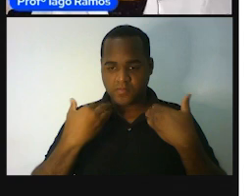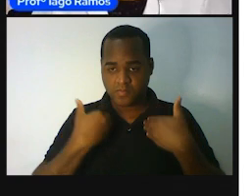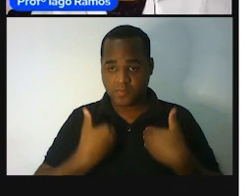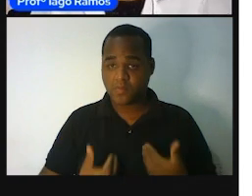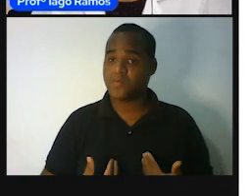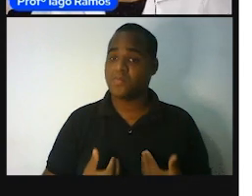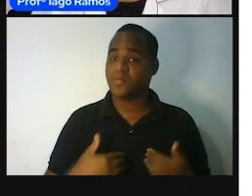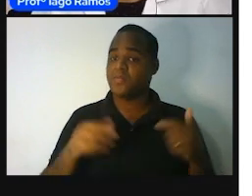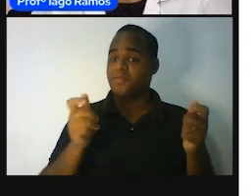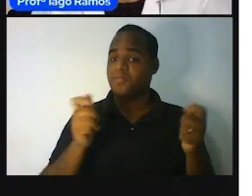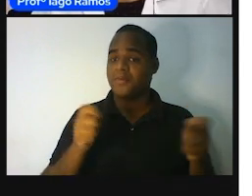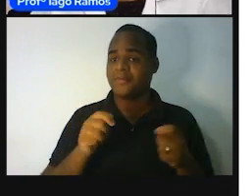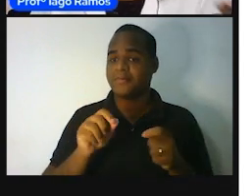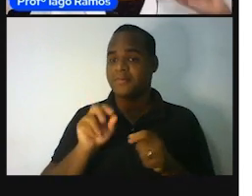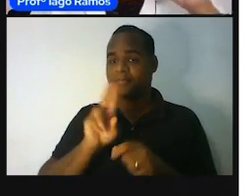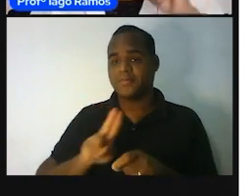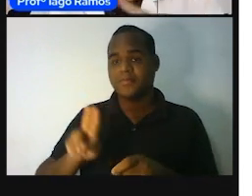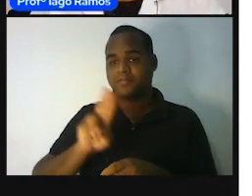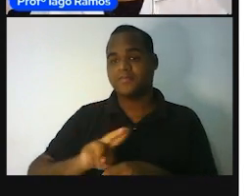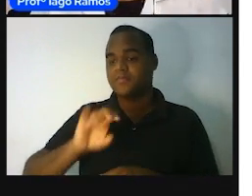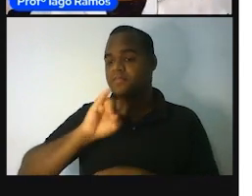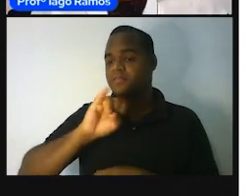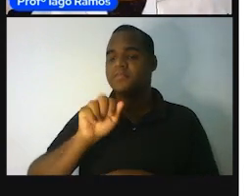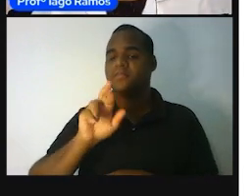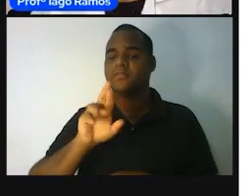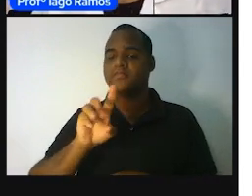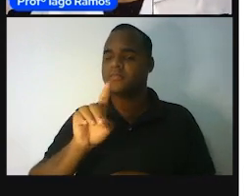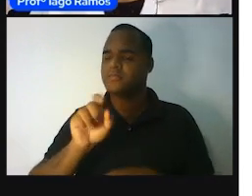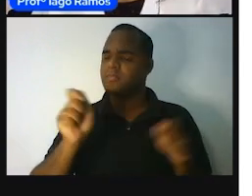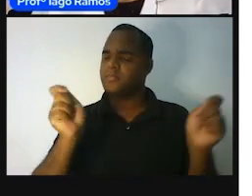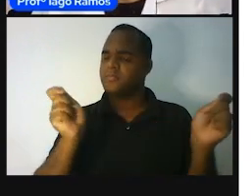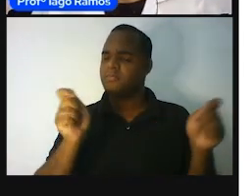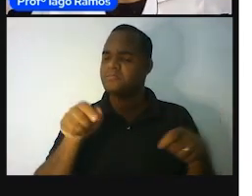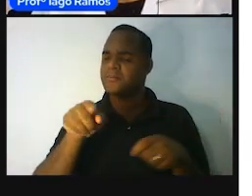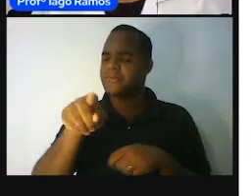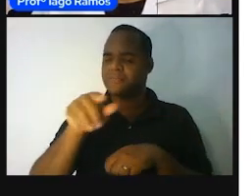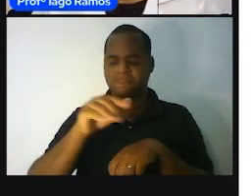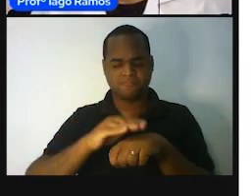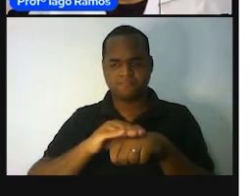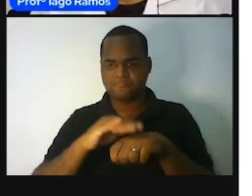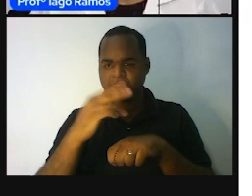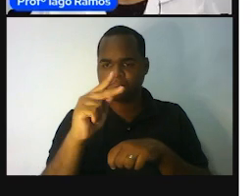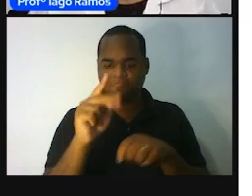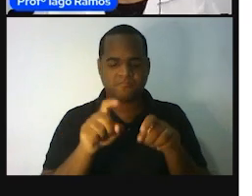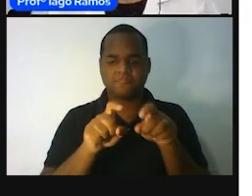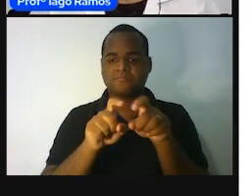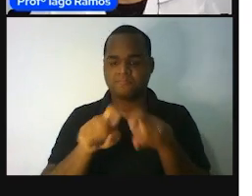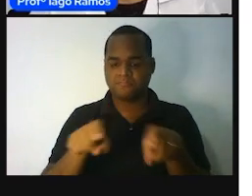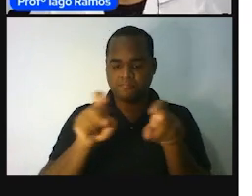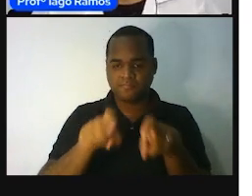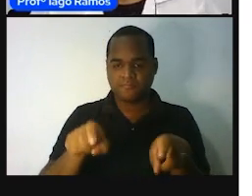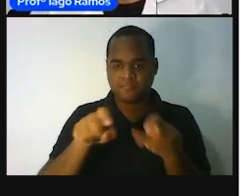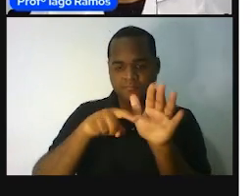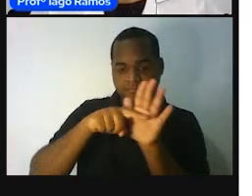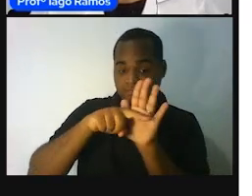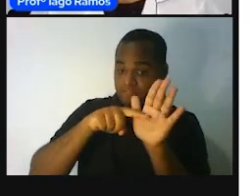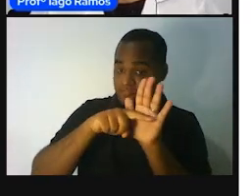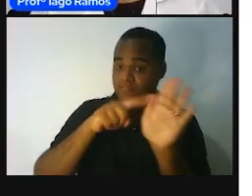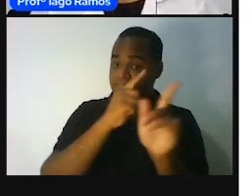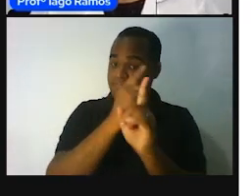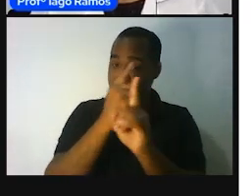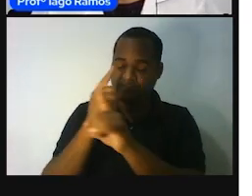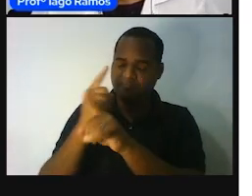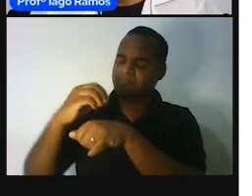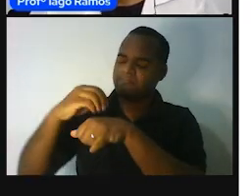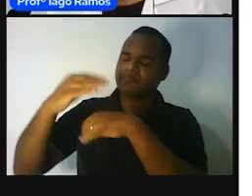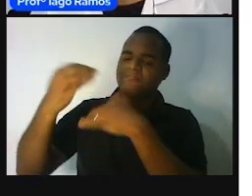usado para essa uma jarda. eu gostaria que você fizesse essa dificuldade, você fosse procurar, ter essa informação, para que